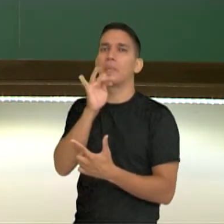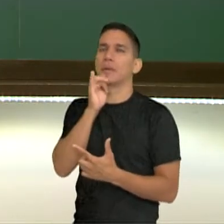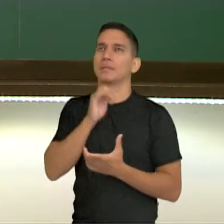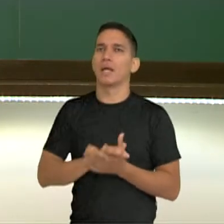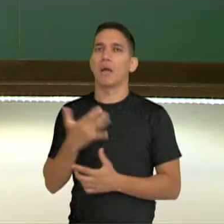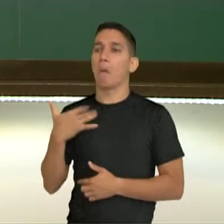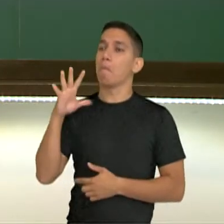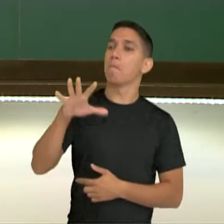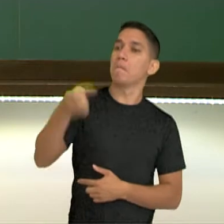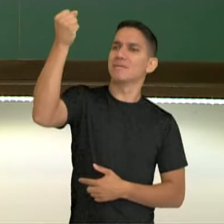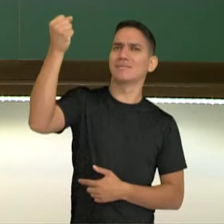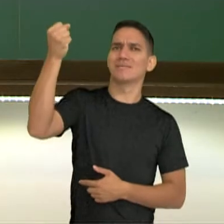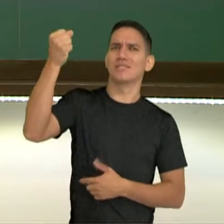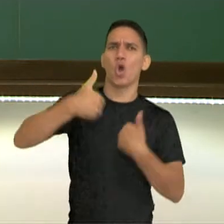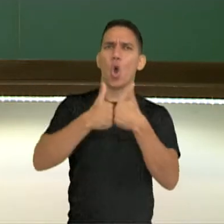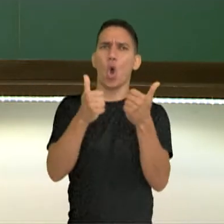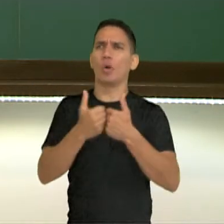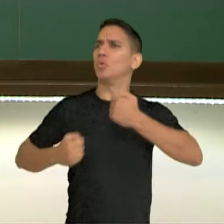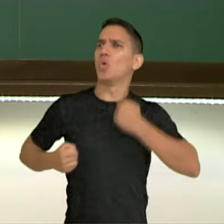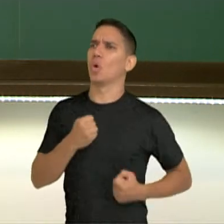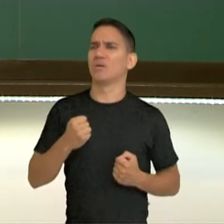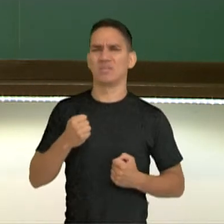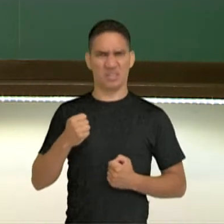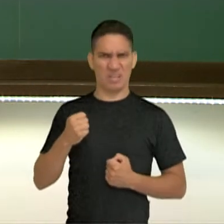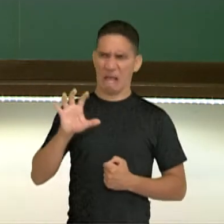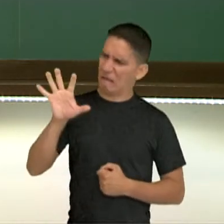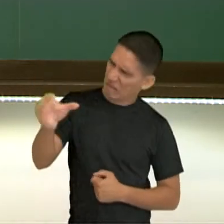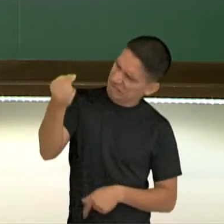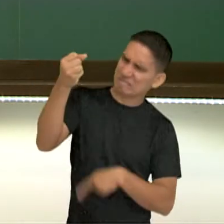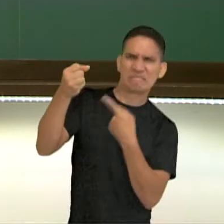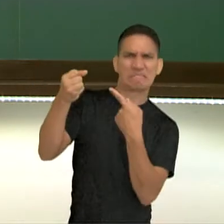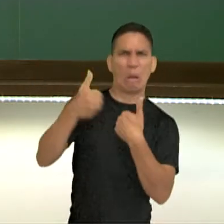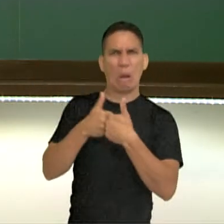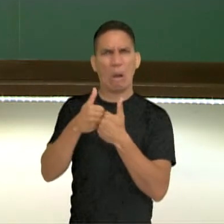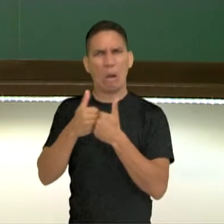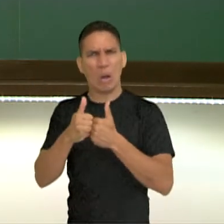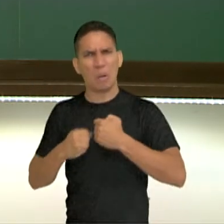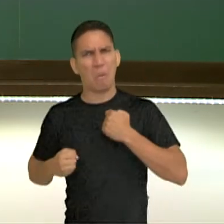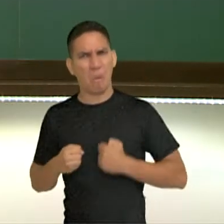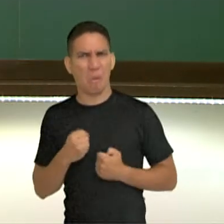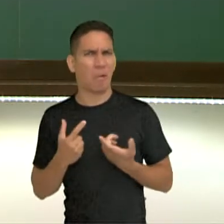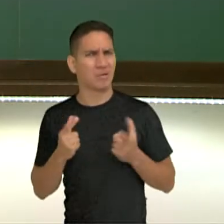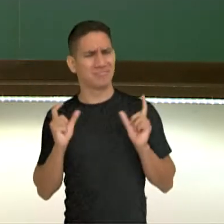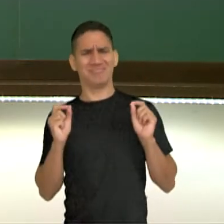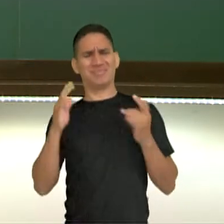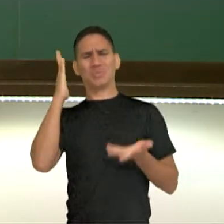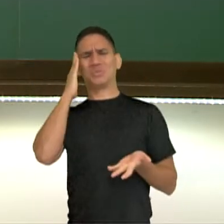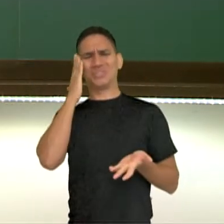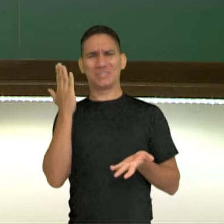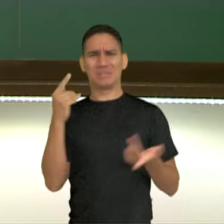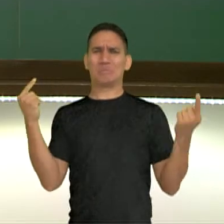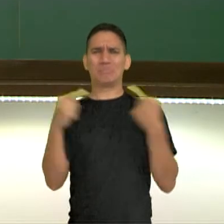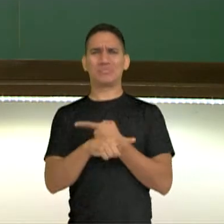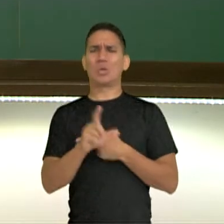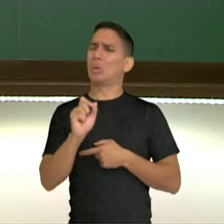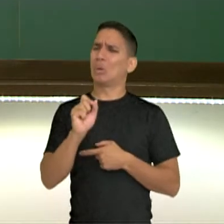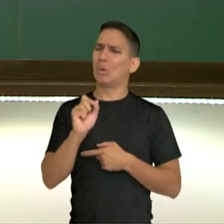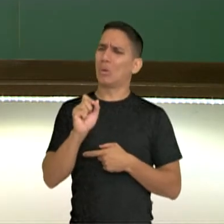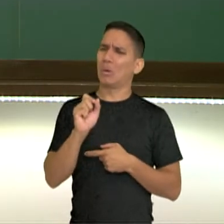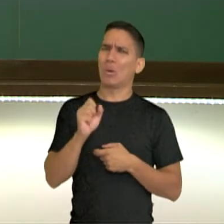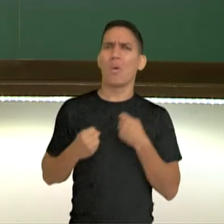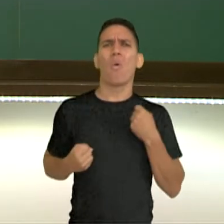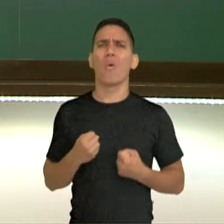correndo. Oi? Peguei o ônibus correndo? Entendi. Quem correndo?